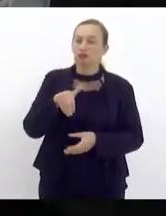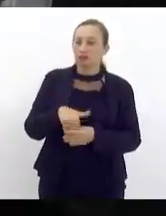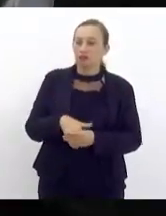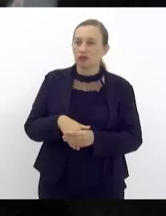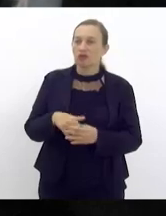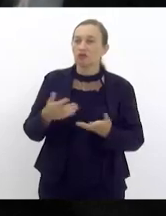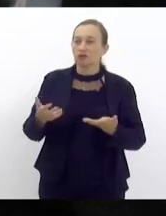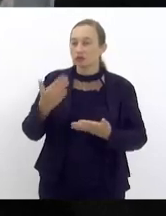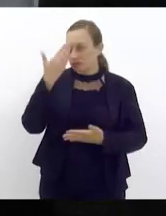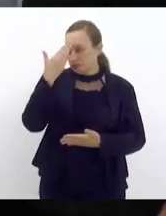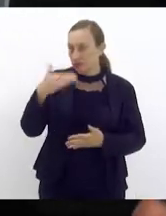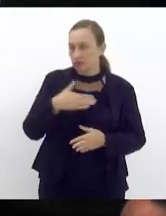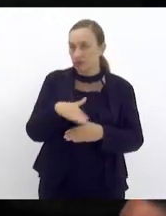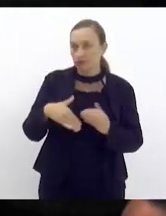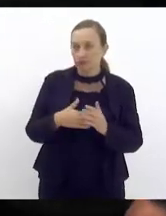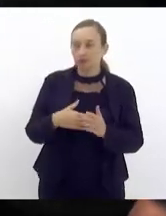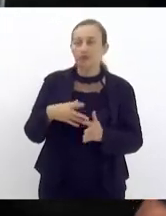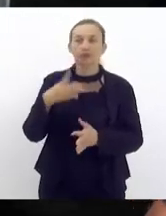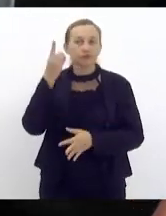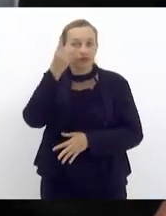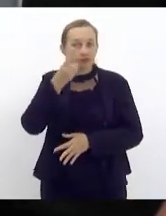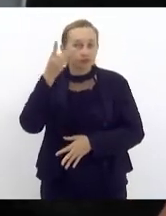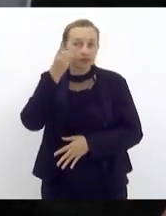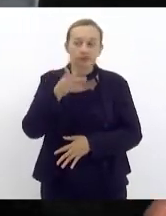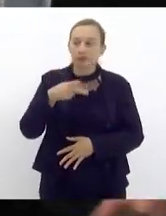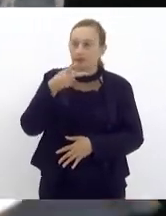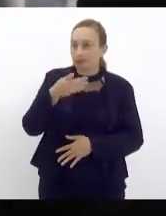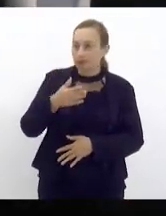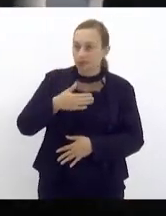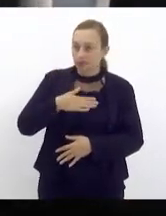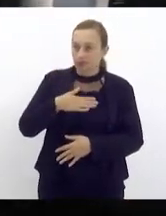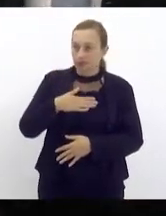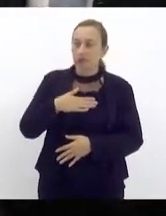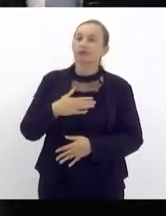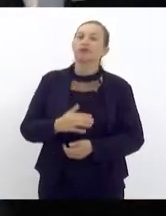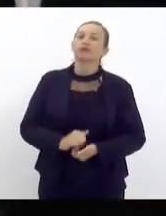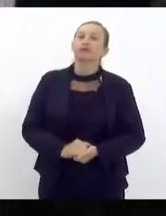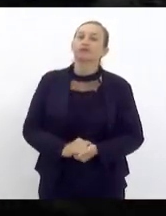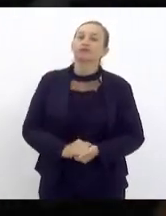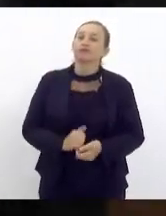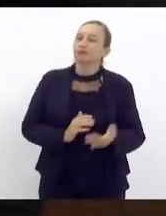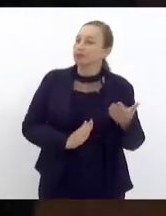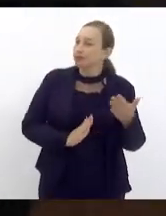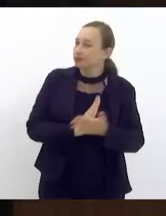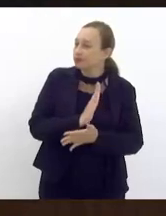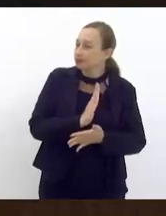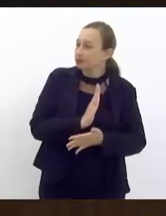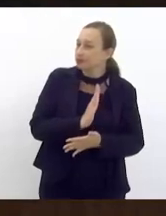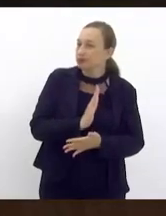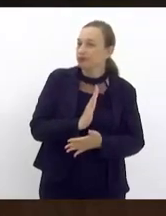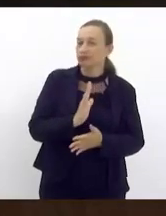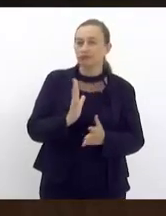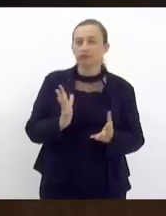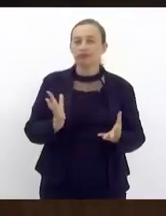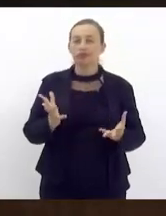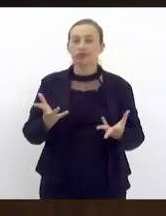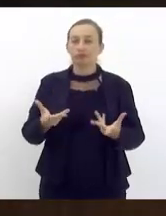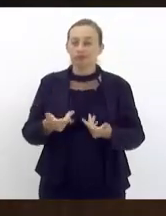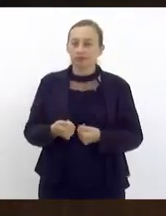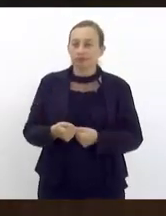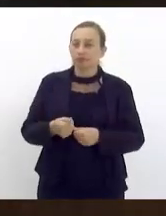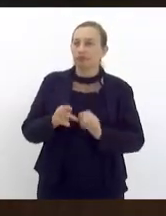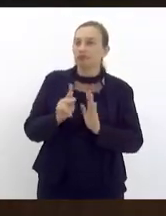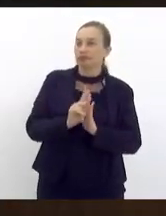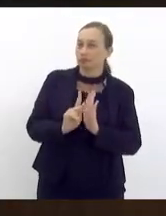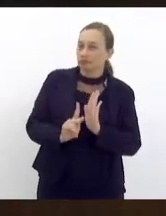parlamentares a todos que me antecederam pela aprovação unânime desse belo projeto que